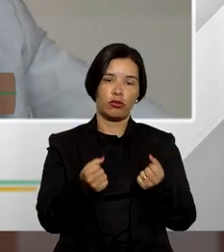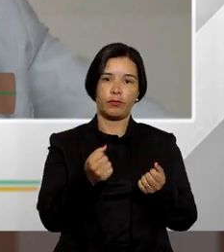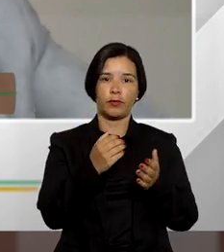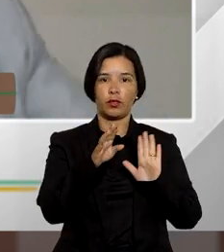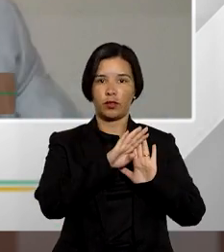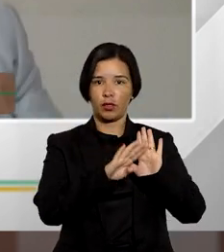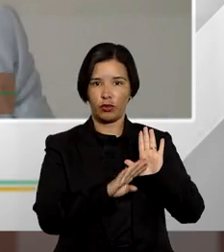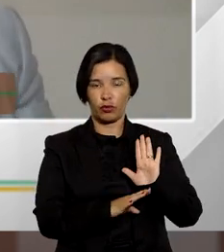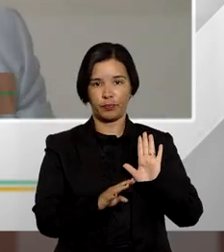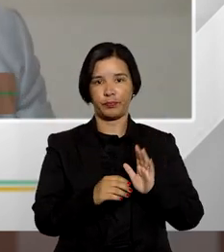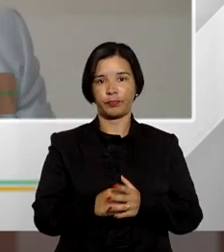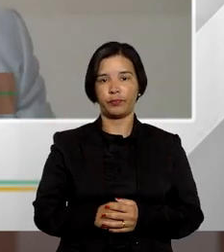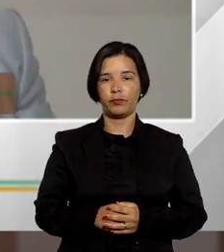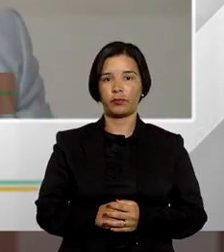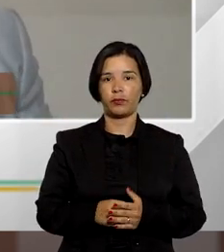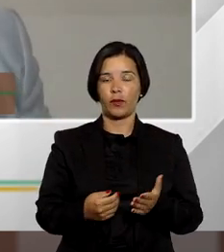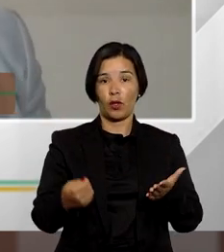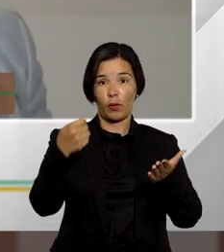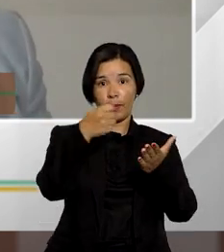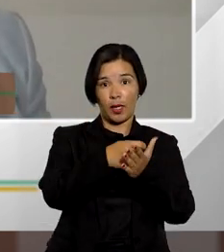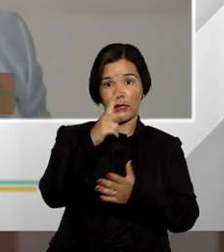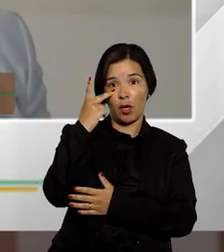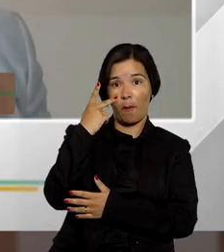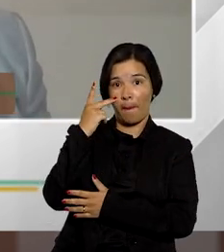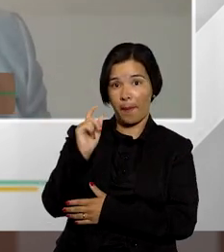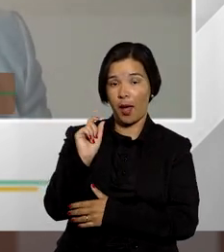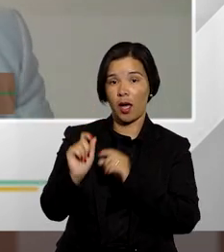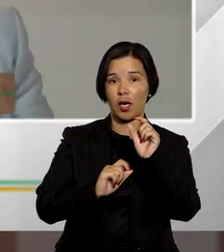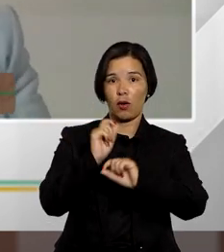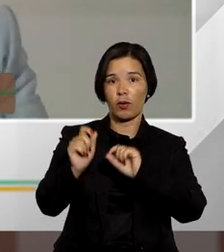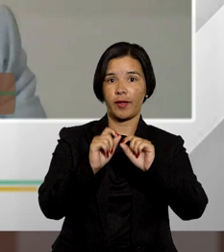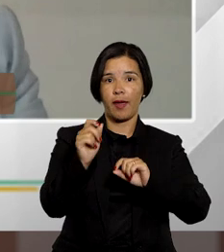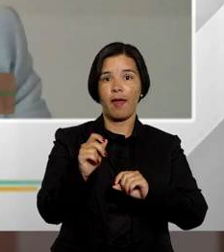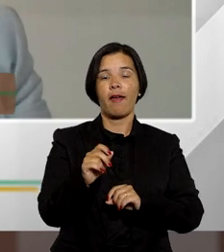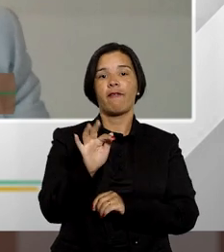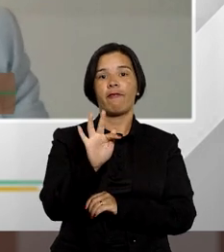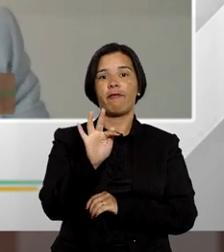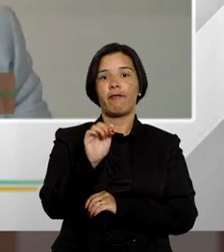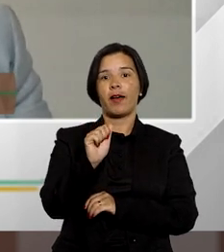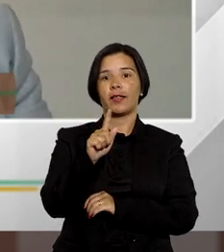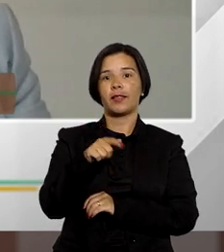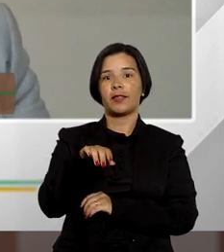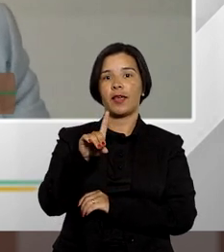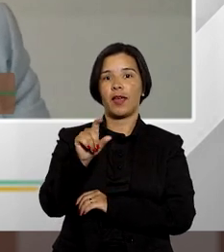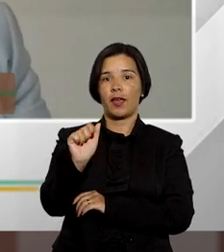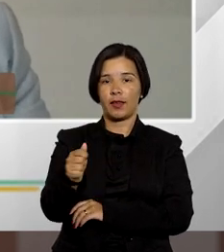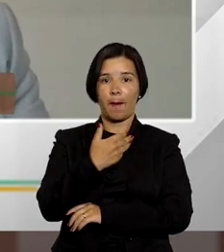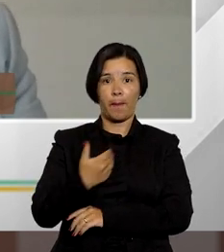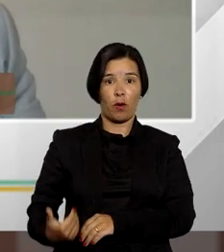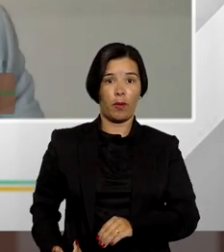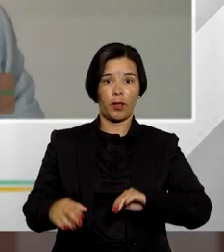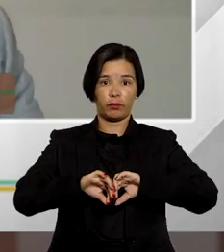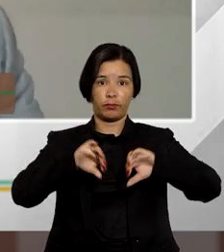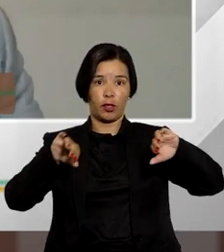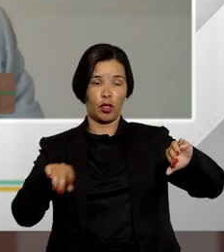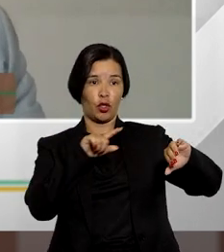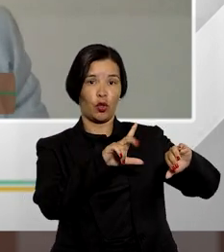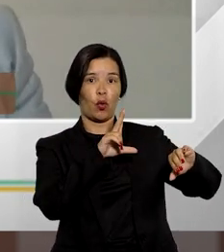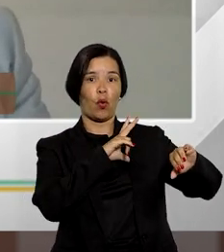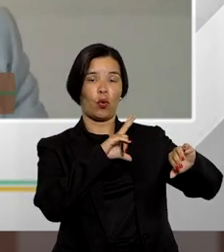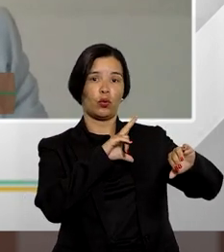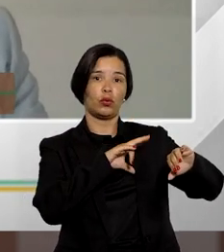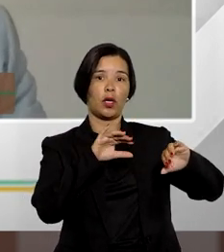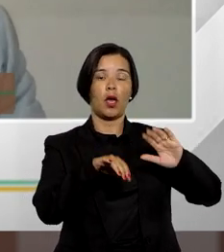consórcio há uma aplicação para a fazenda pública e outra específica para as sociedades